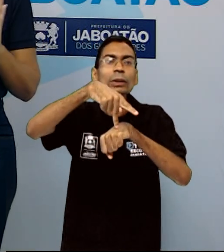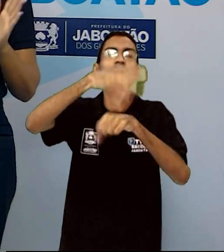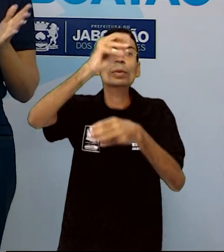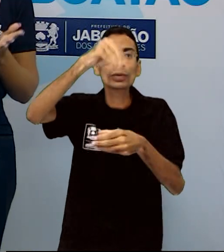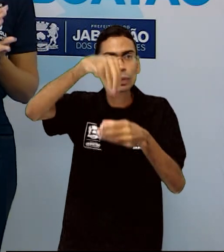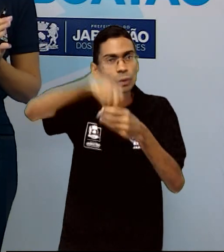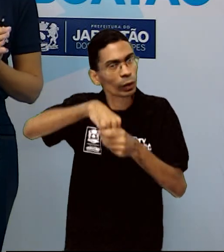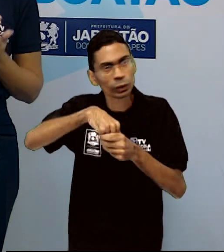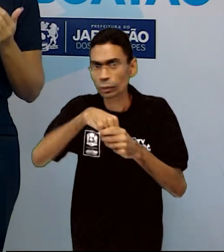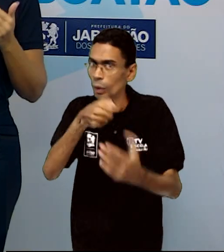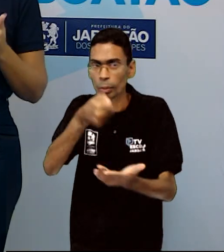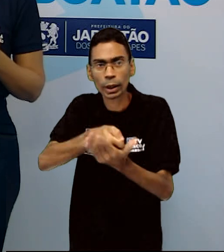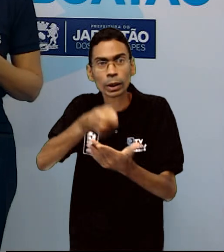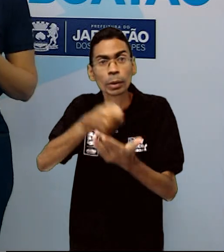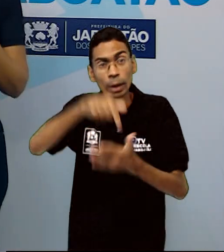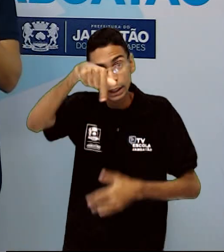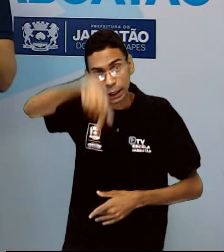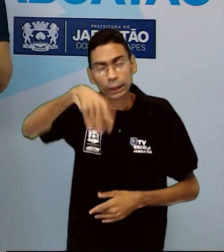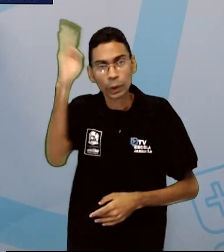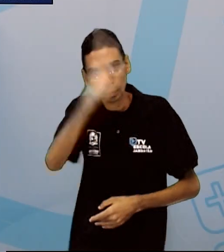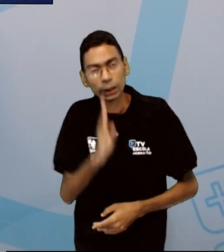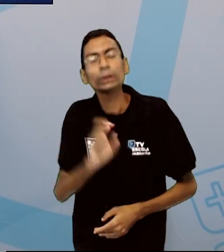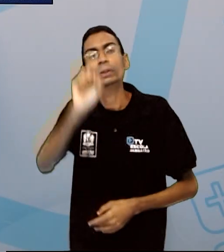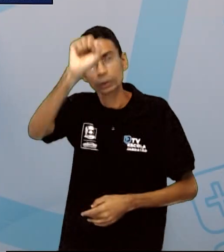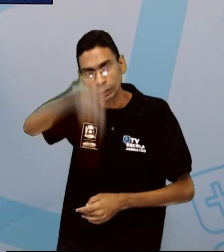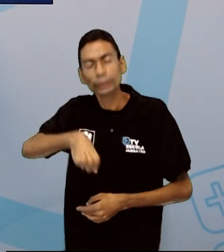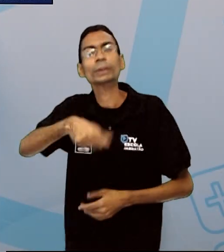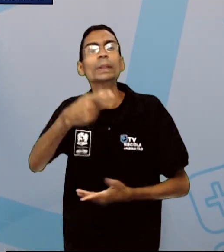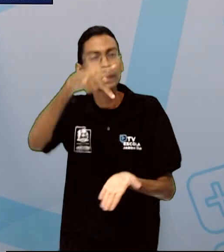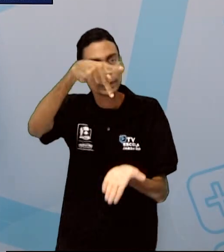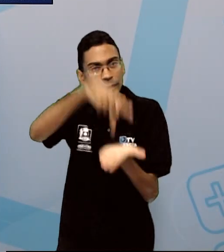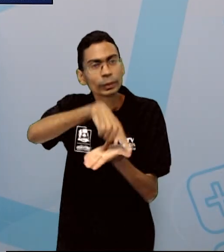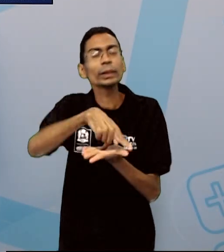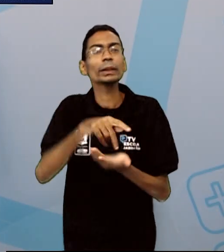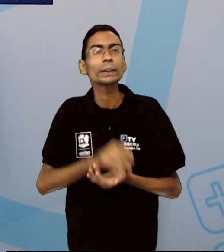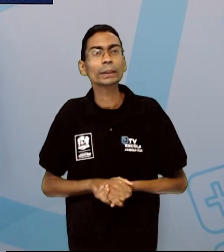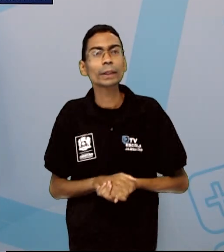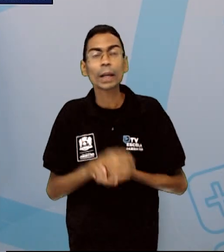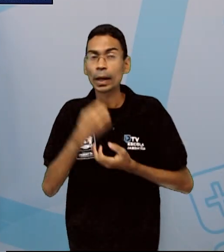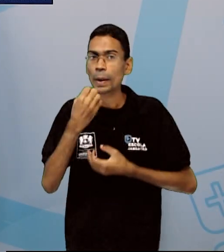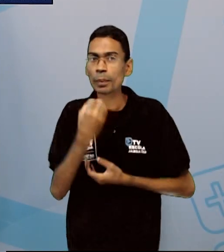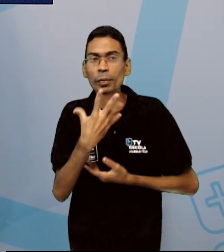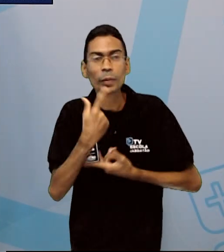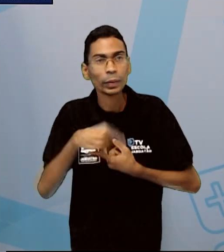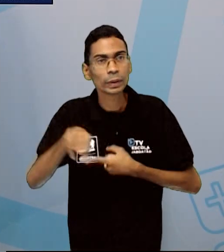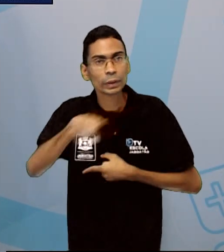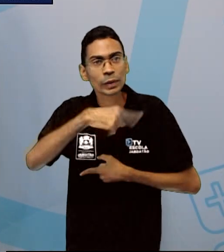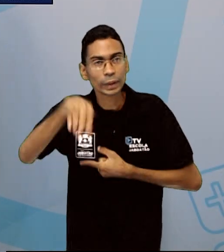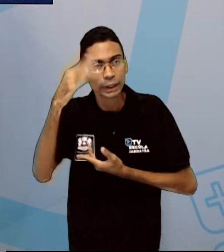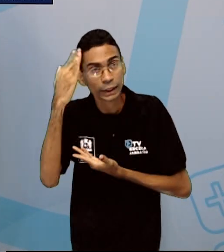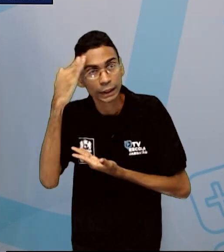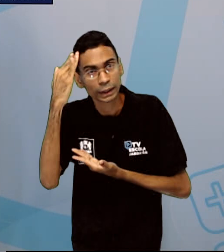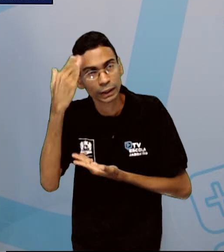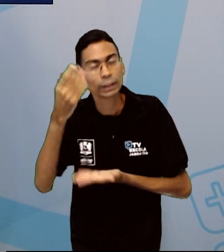voto não é obrigatório. Mas aqui no Brasil, sim, é bom que vocês entendam isso. Outra forma de